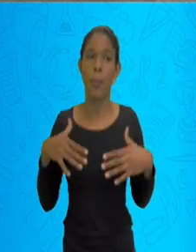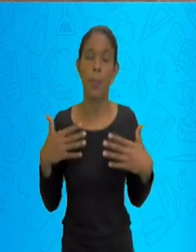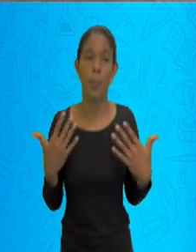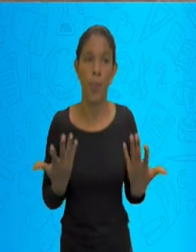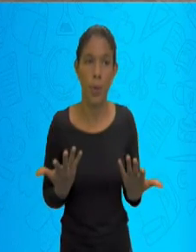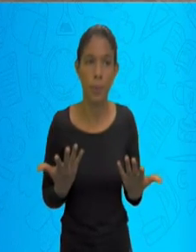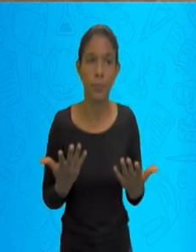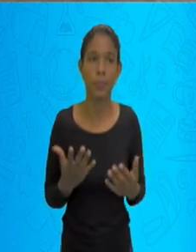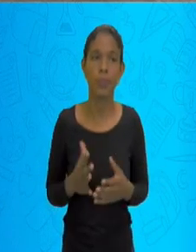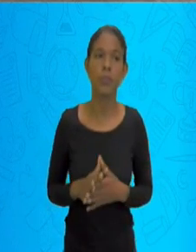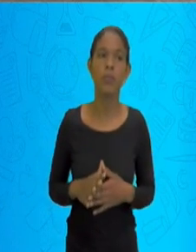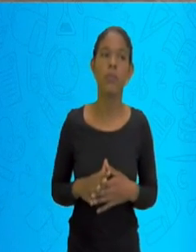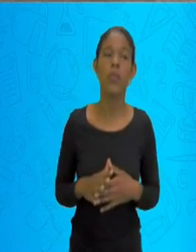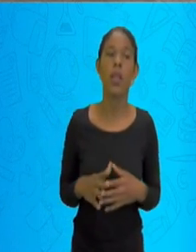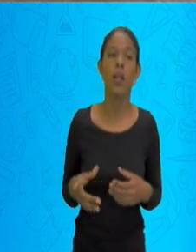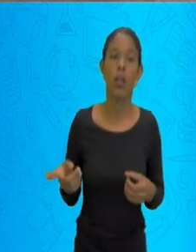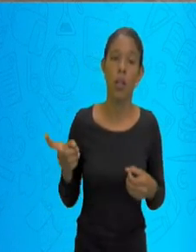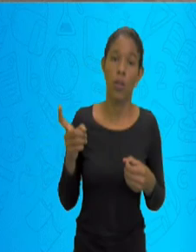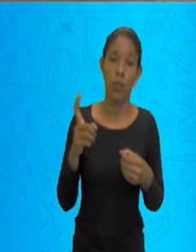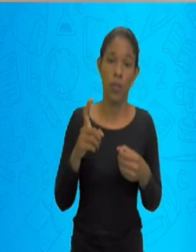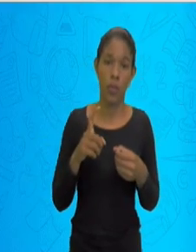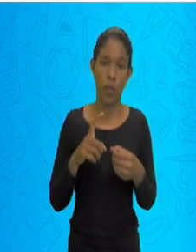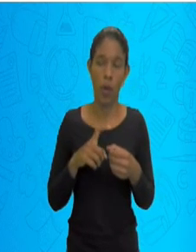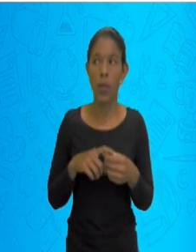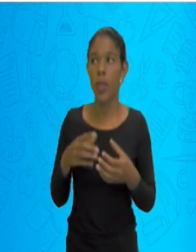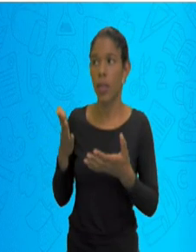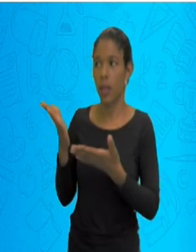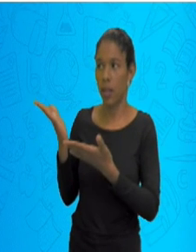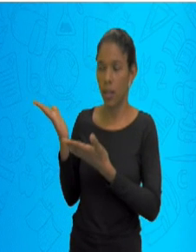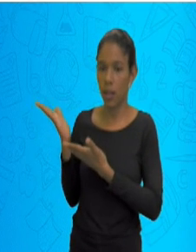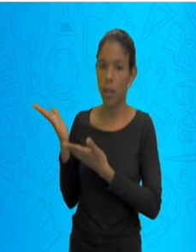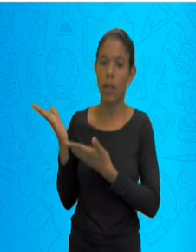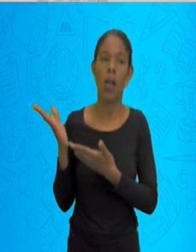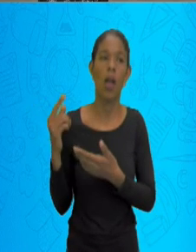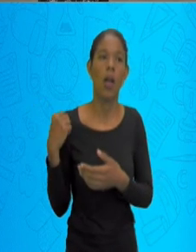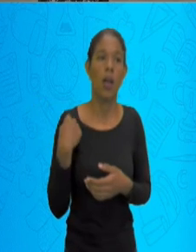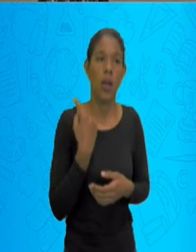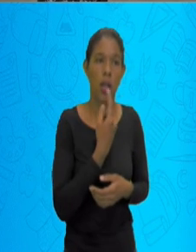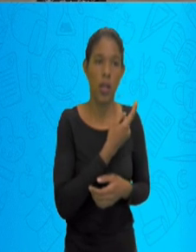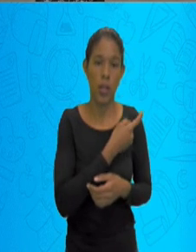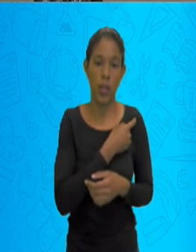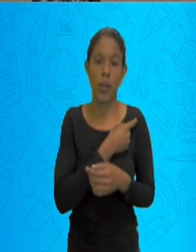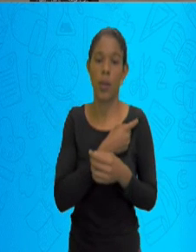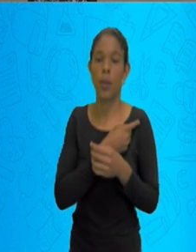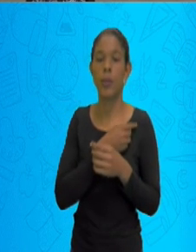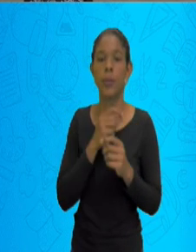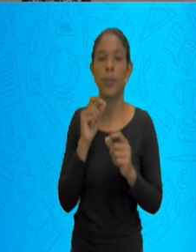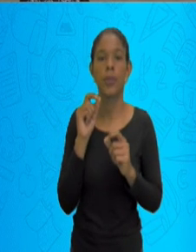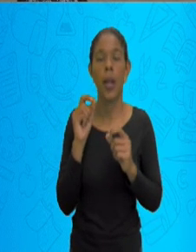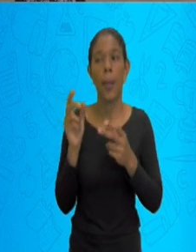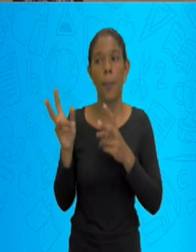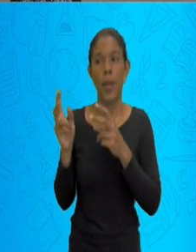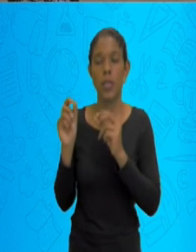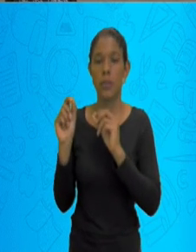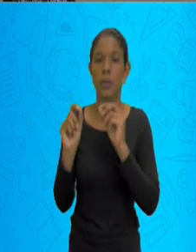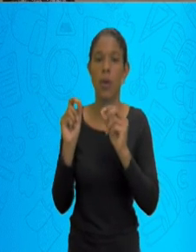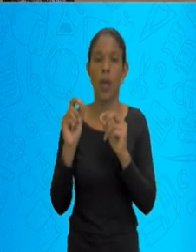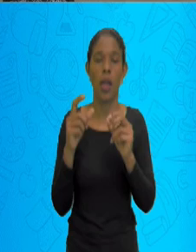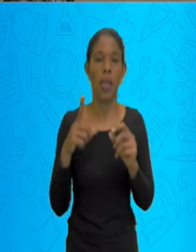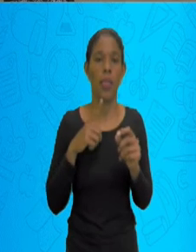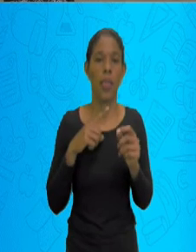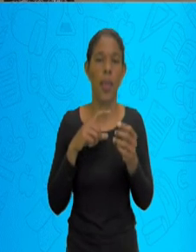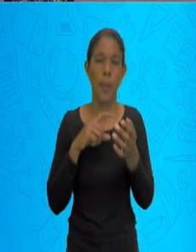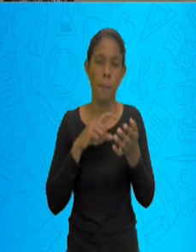naqueles lá. Então, nós temos um trato solidário, nós temos nervos, inervações que são